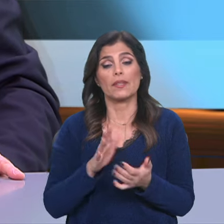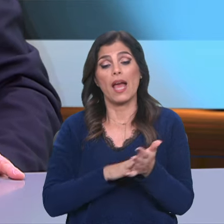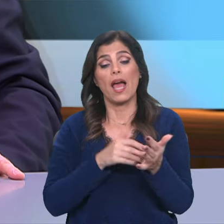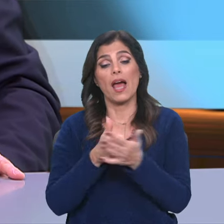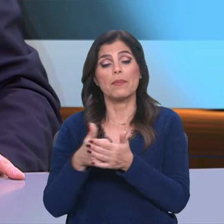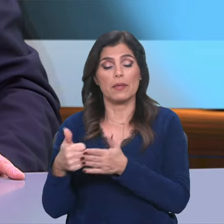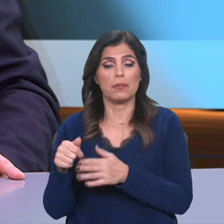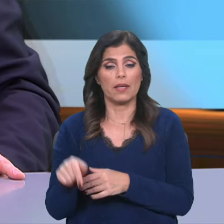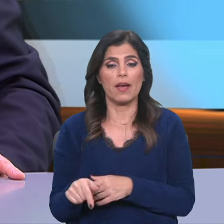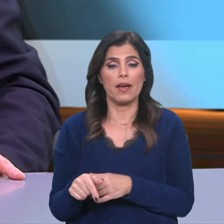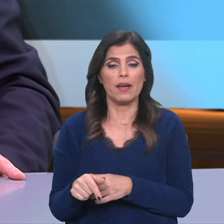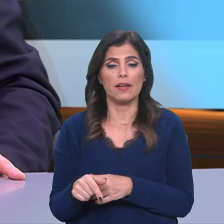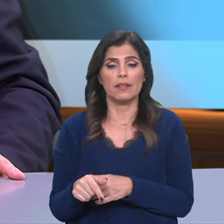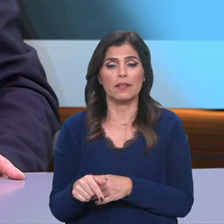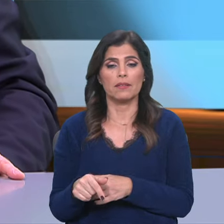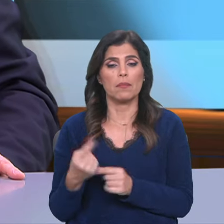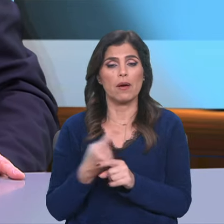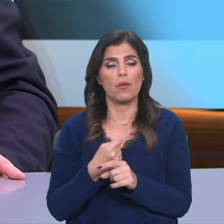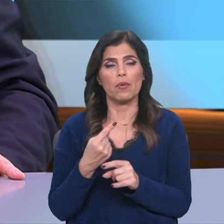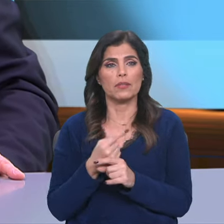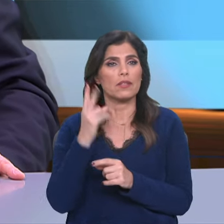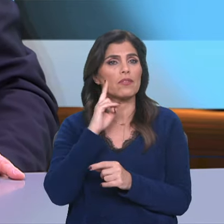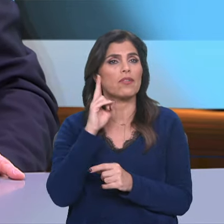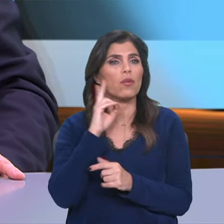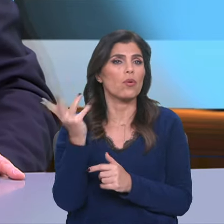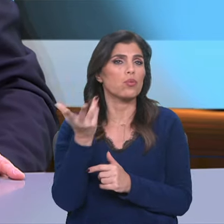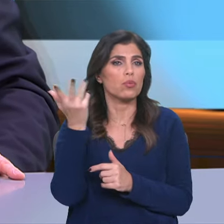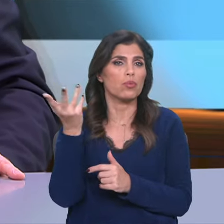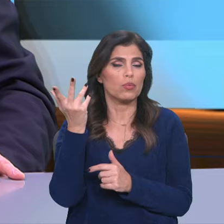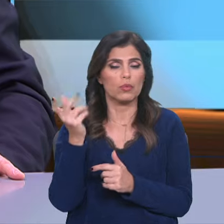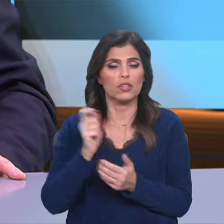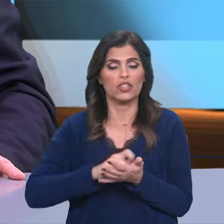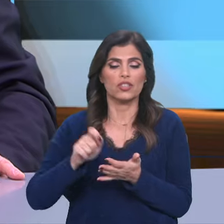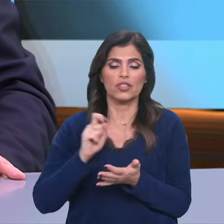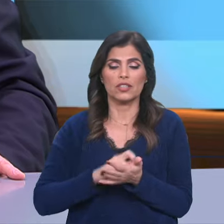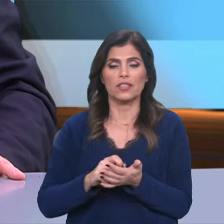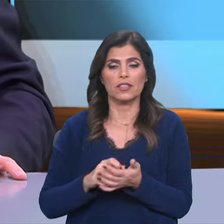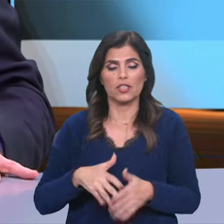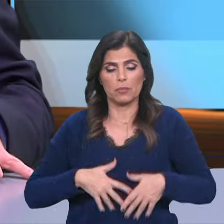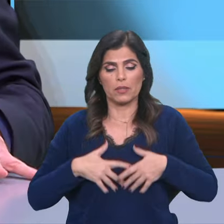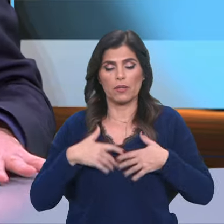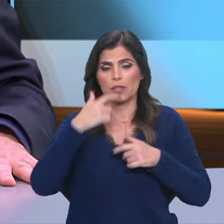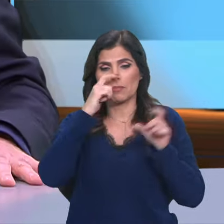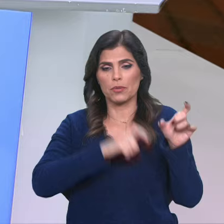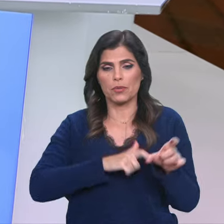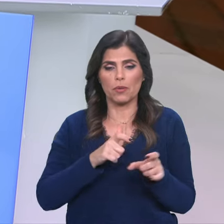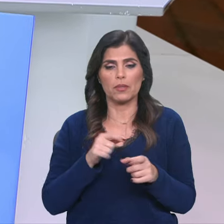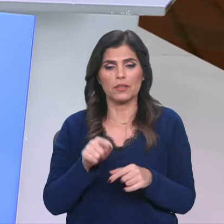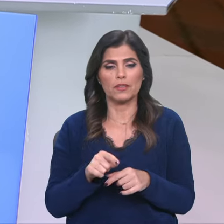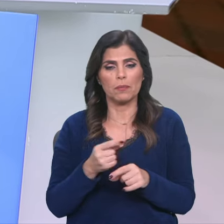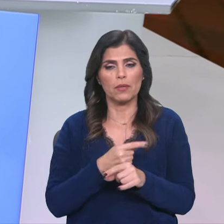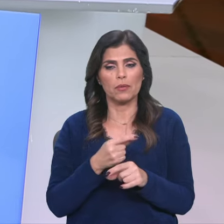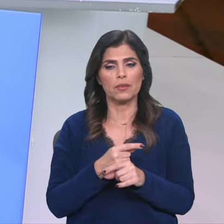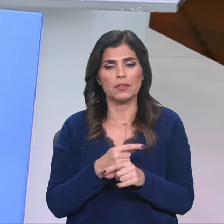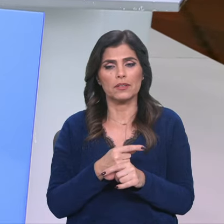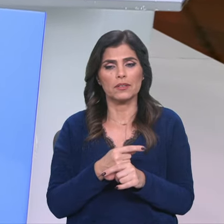um tesouro literário e espiritual da humanidade, é fonte e manancial de